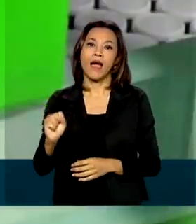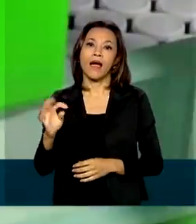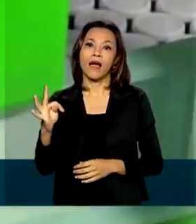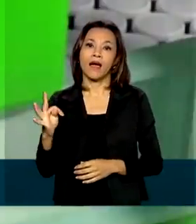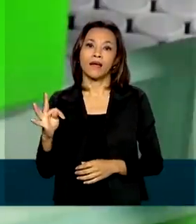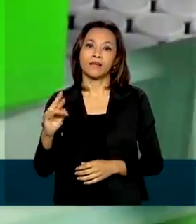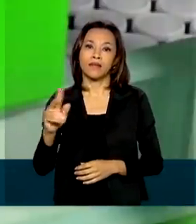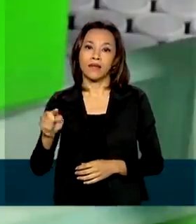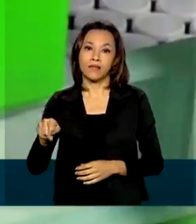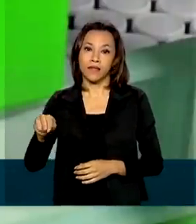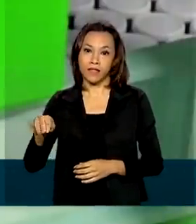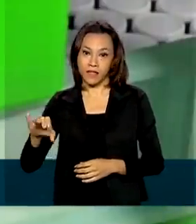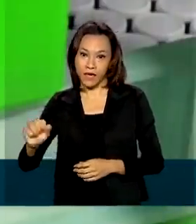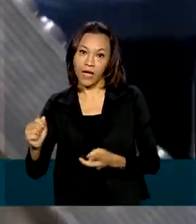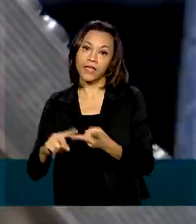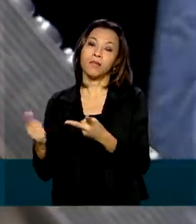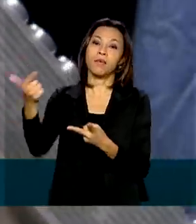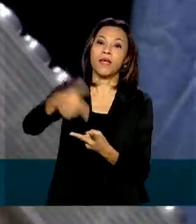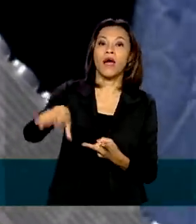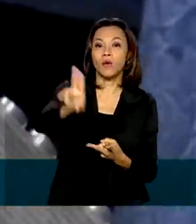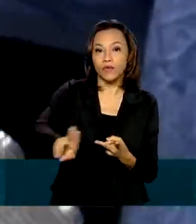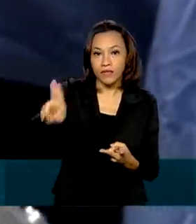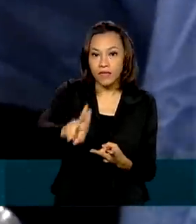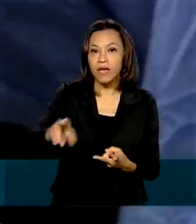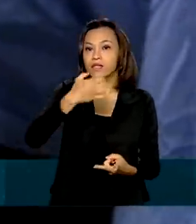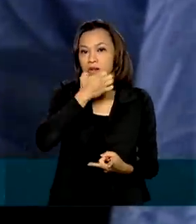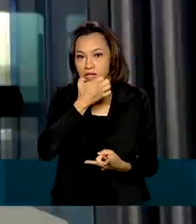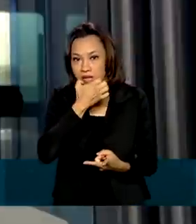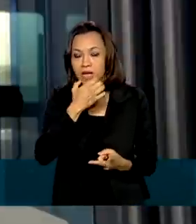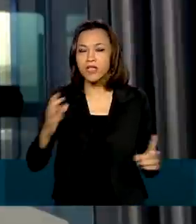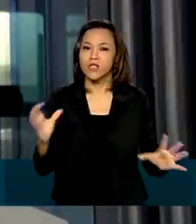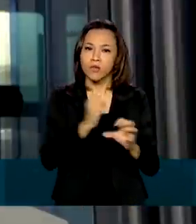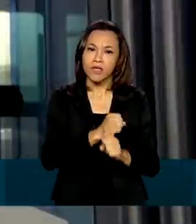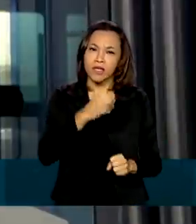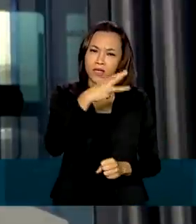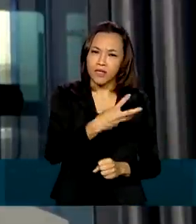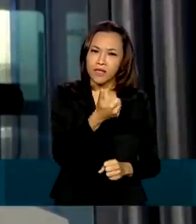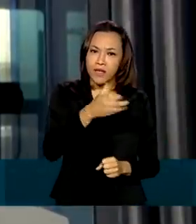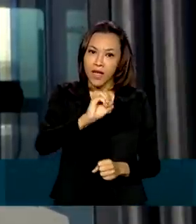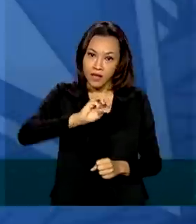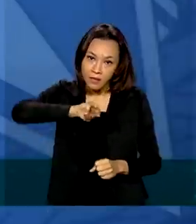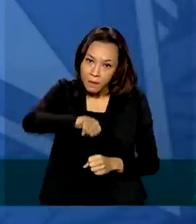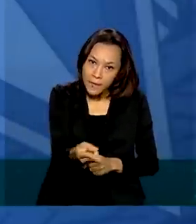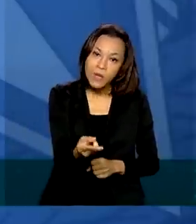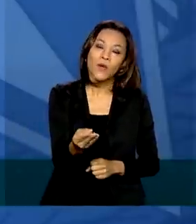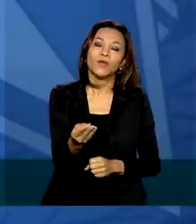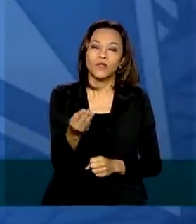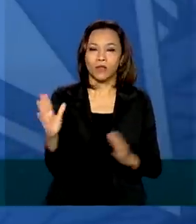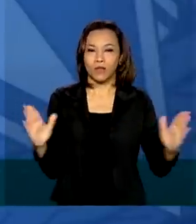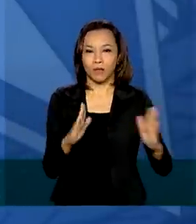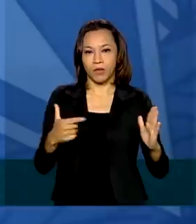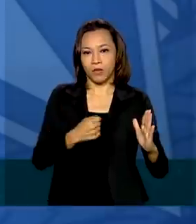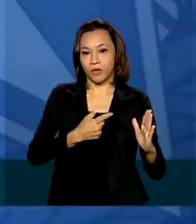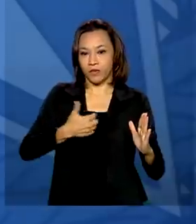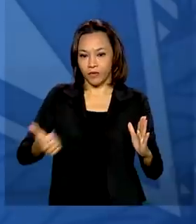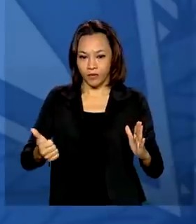Oxford, na Inglaterra. Serão 210 milhões de doses em 2021. O Brasil